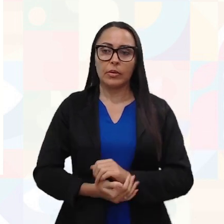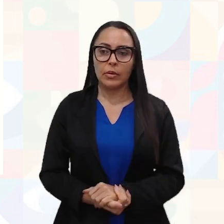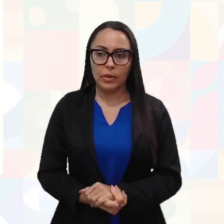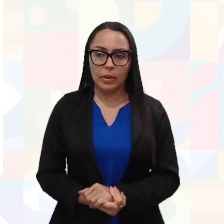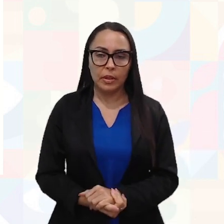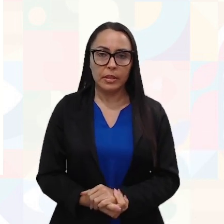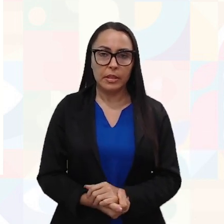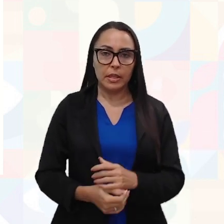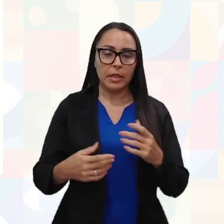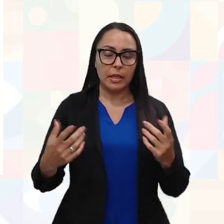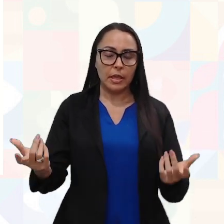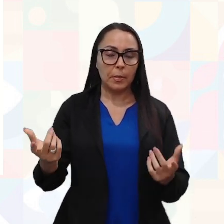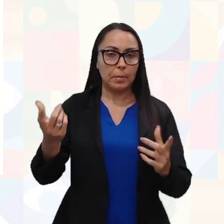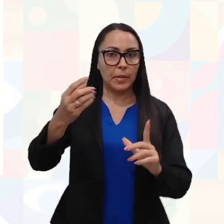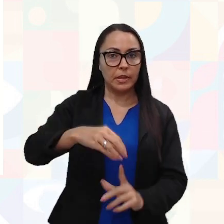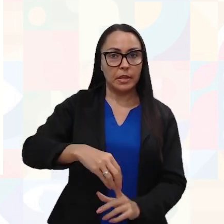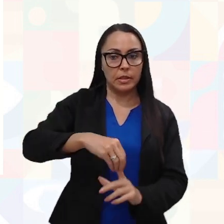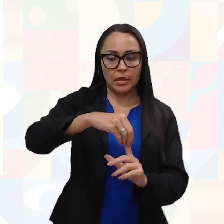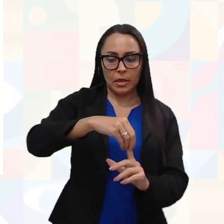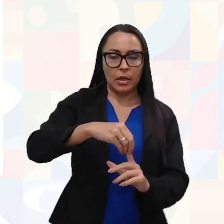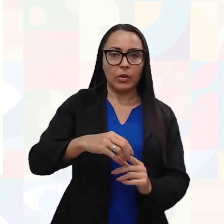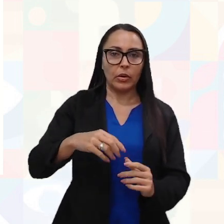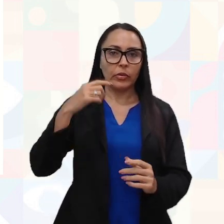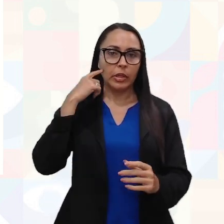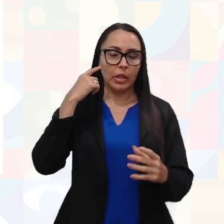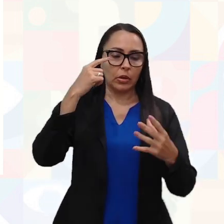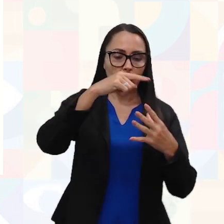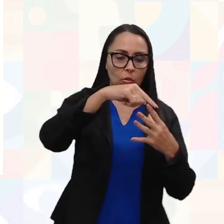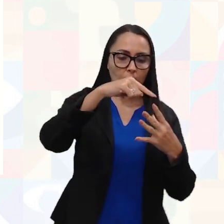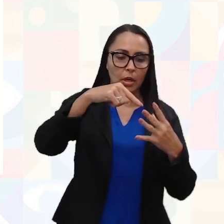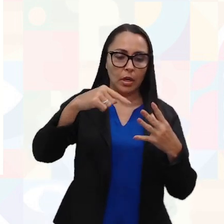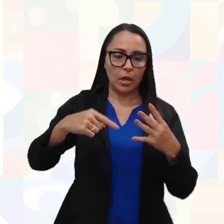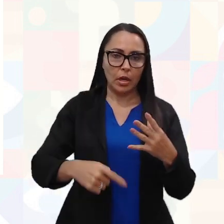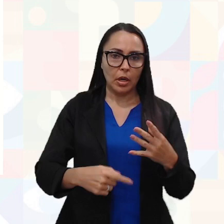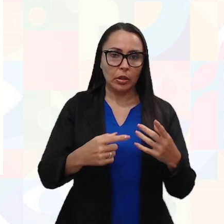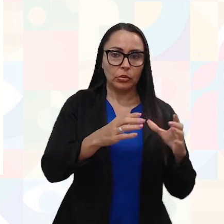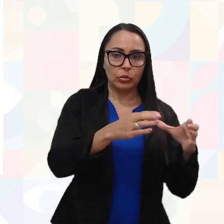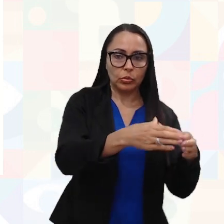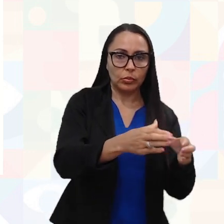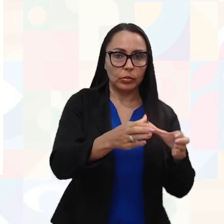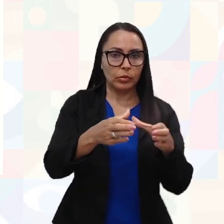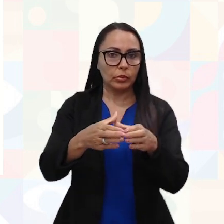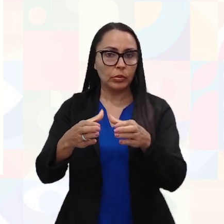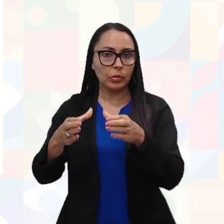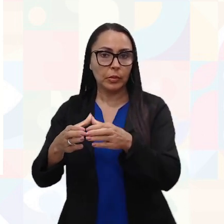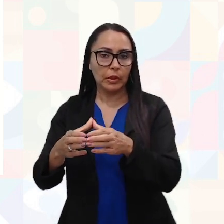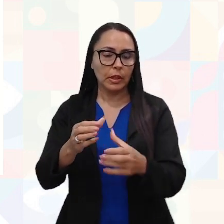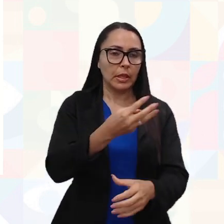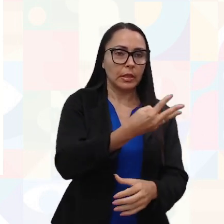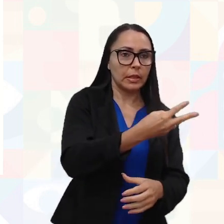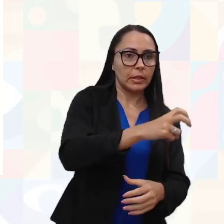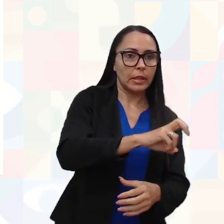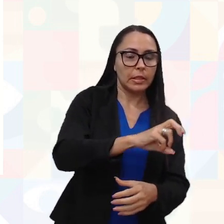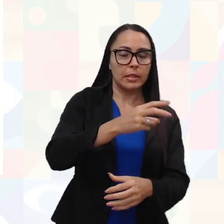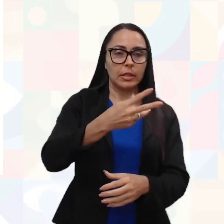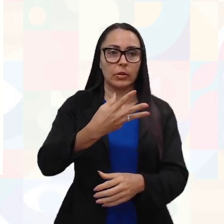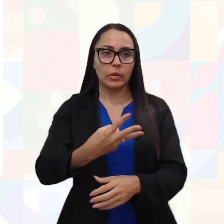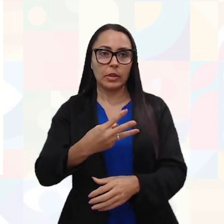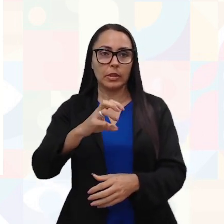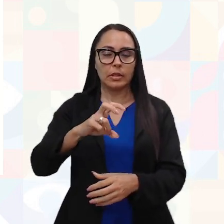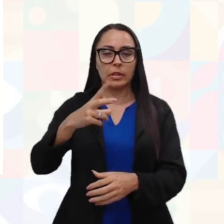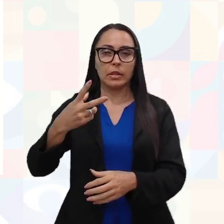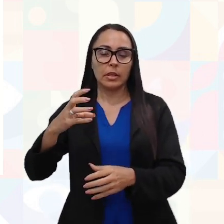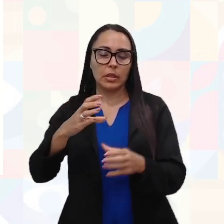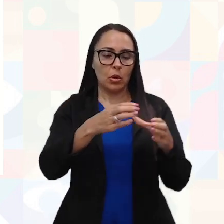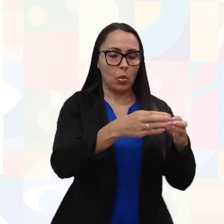ela será presencial. Haverá quatro turmas. Cada turma vai ter 35 pessoas. Vai ser